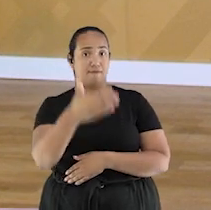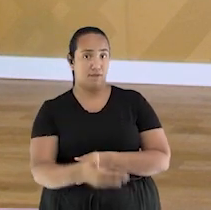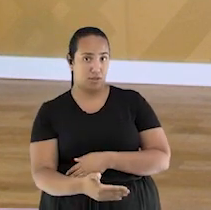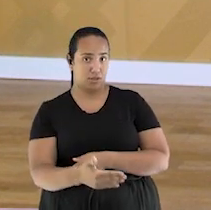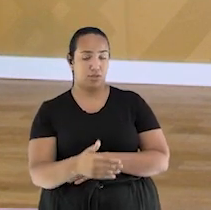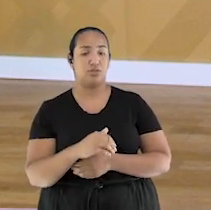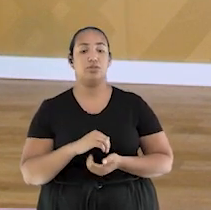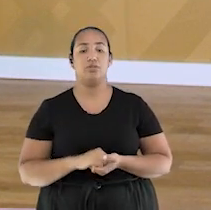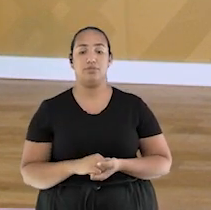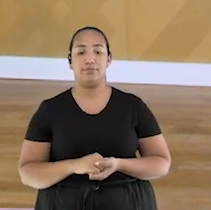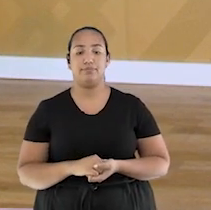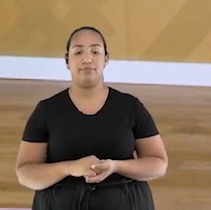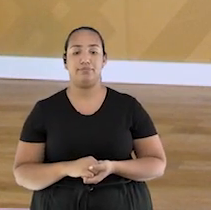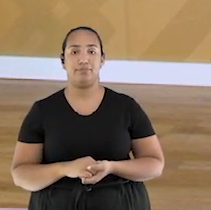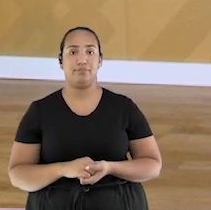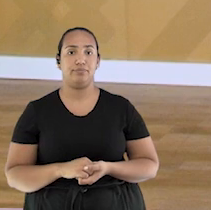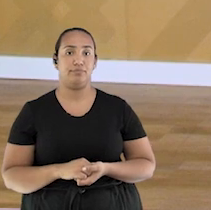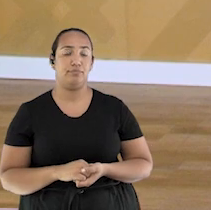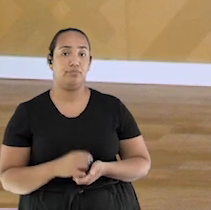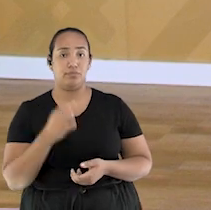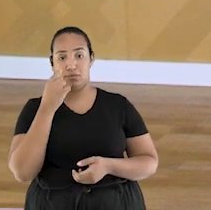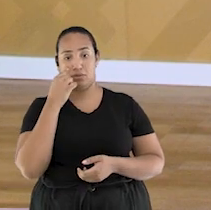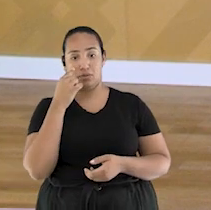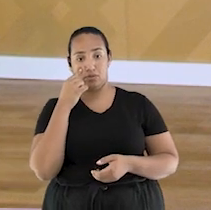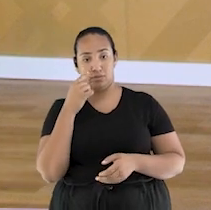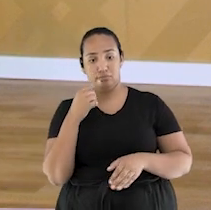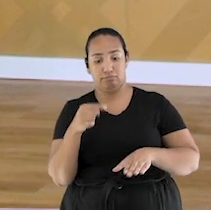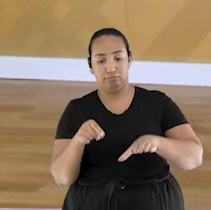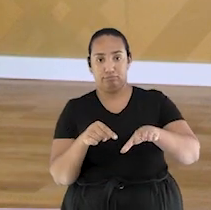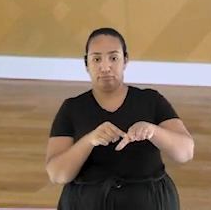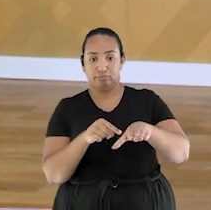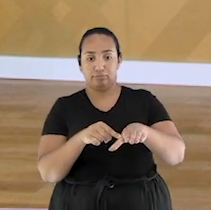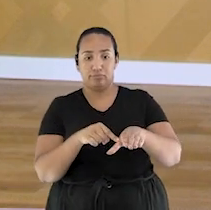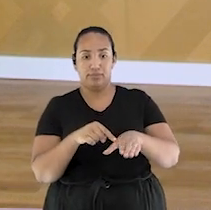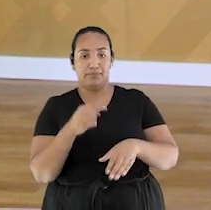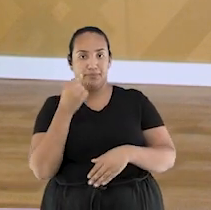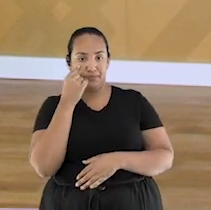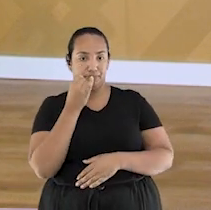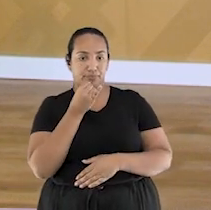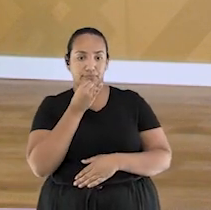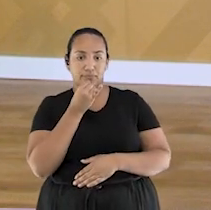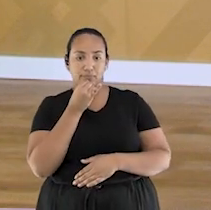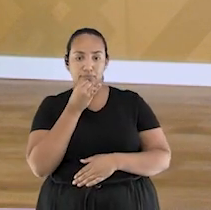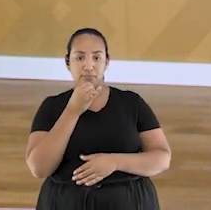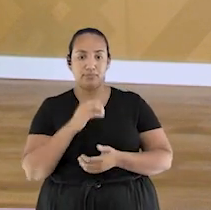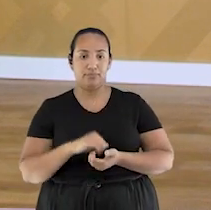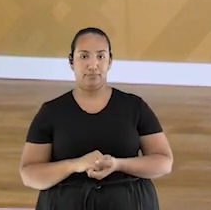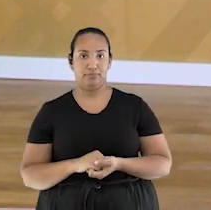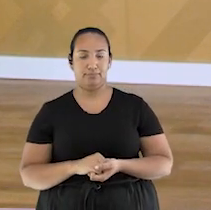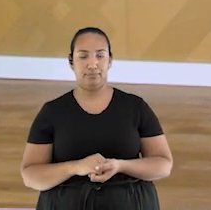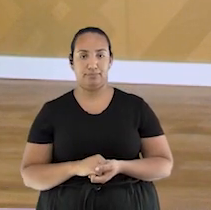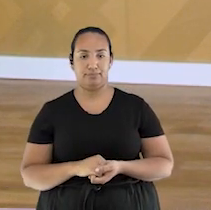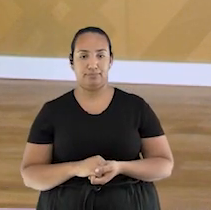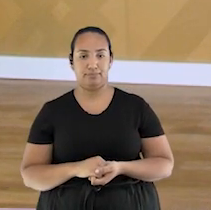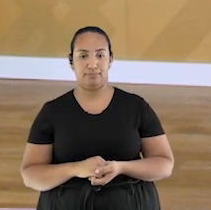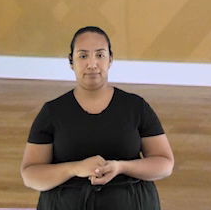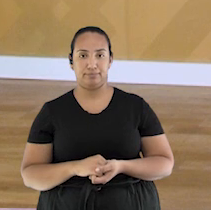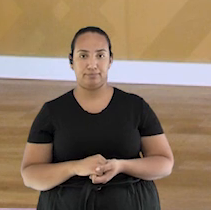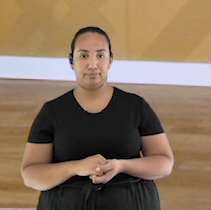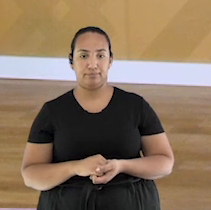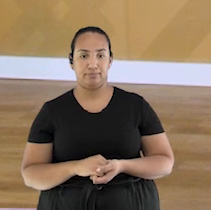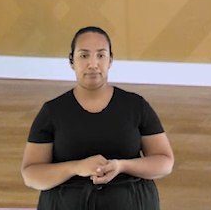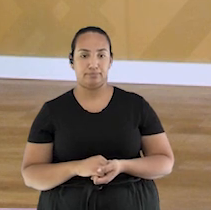bom deixar o calcanhar um pouco para fora. por exemplo, em uma situação de jogo, e eu vou jogar a bola